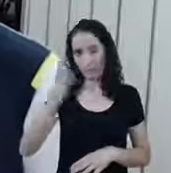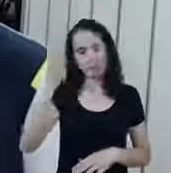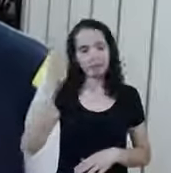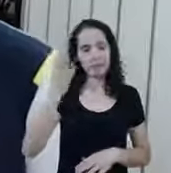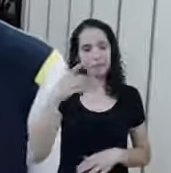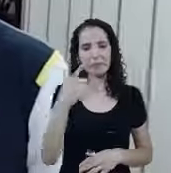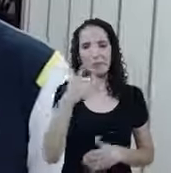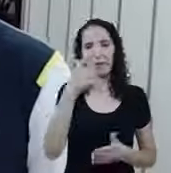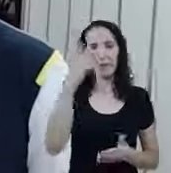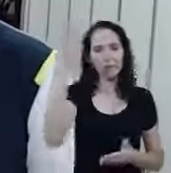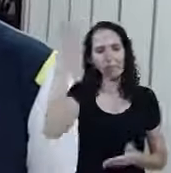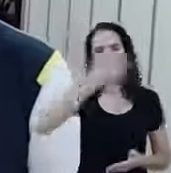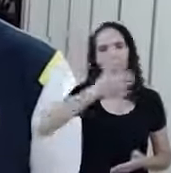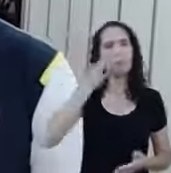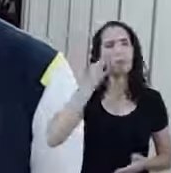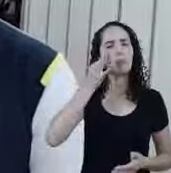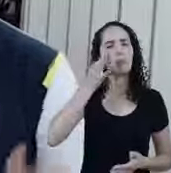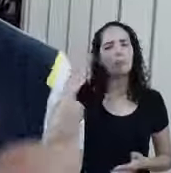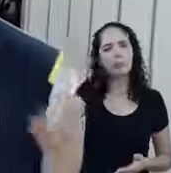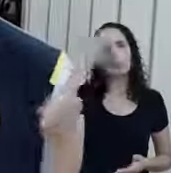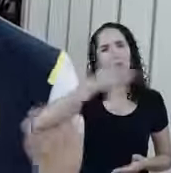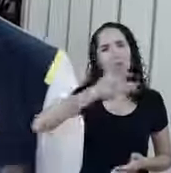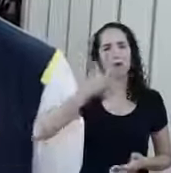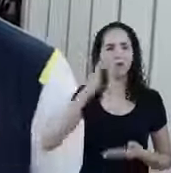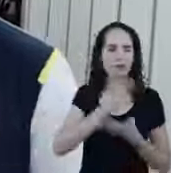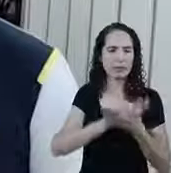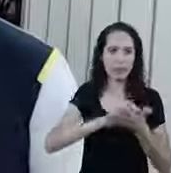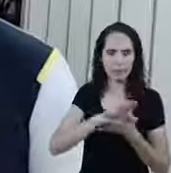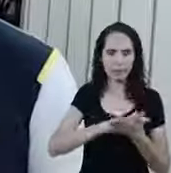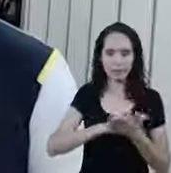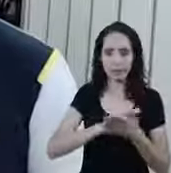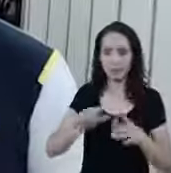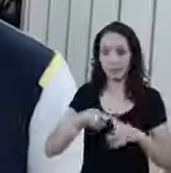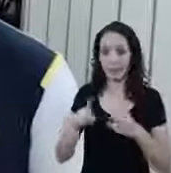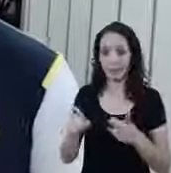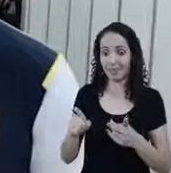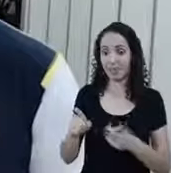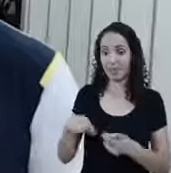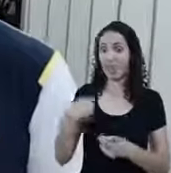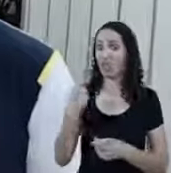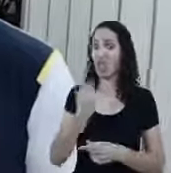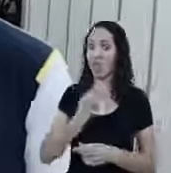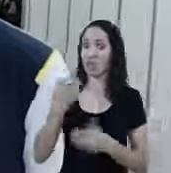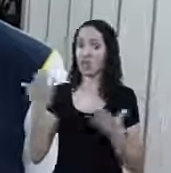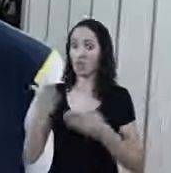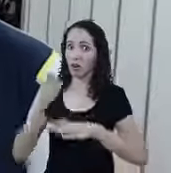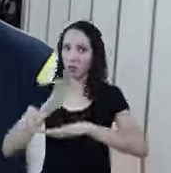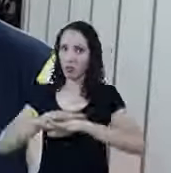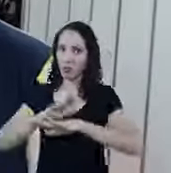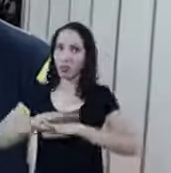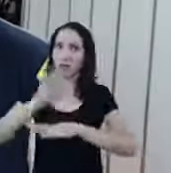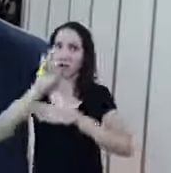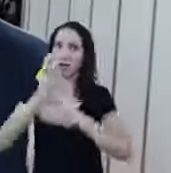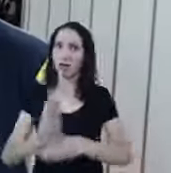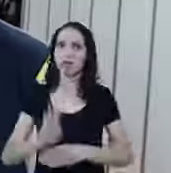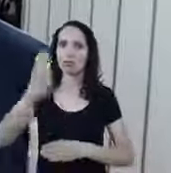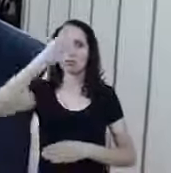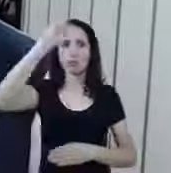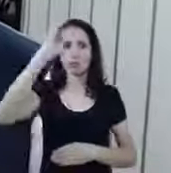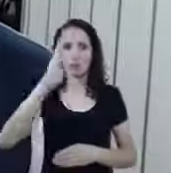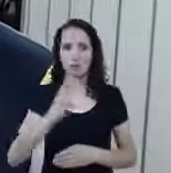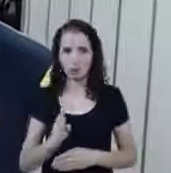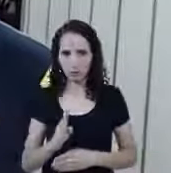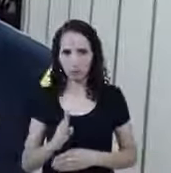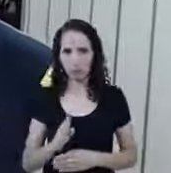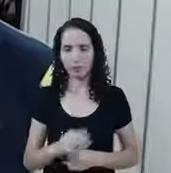nada Eu quero dizer para você Nós estamos num momento De ajudar o Brasil Se você